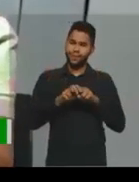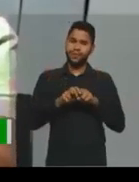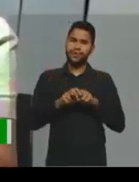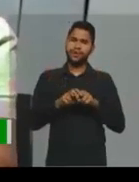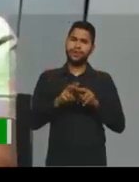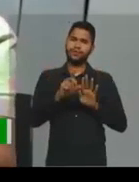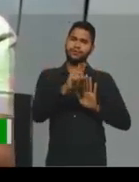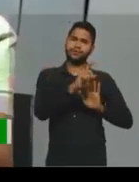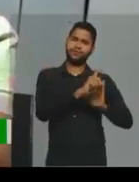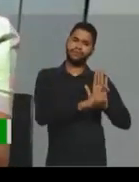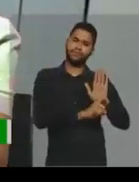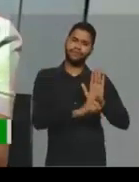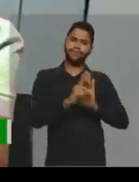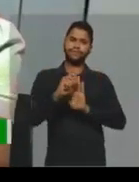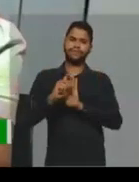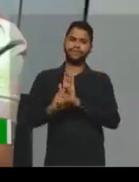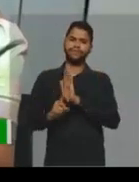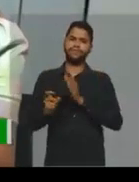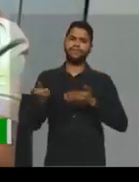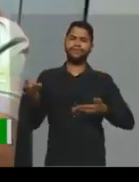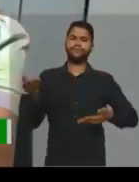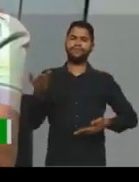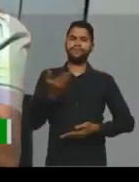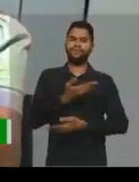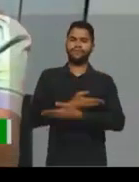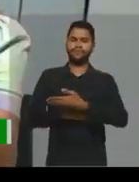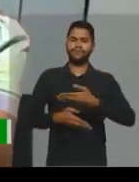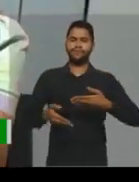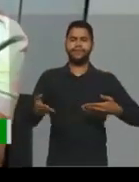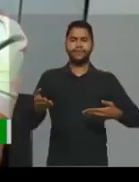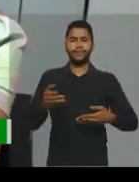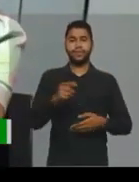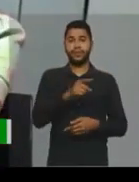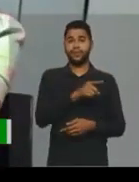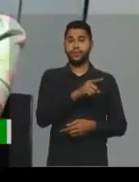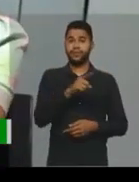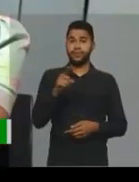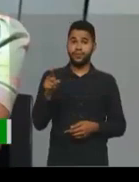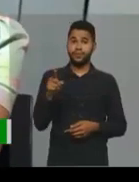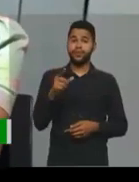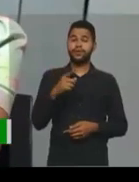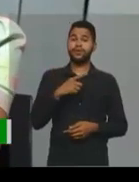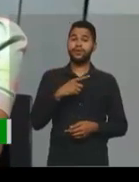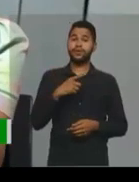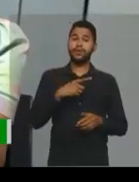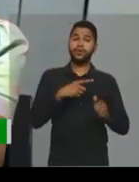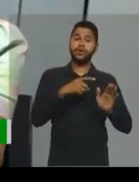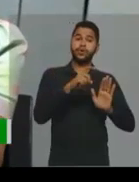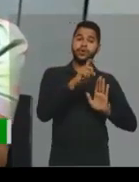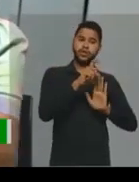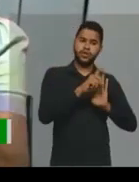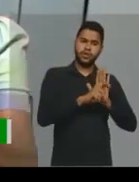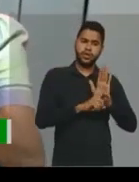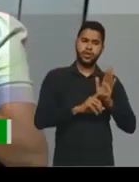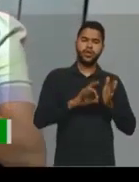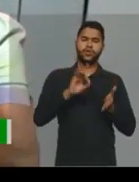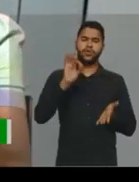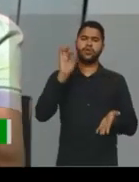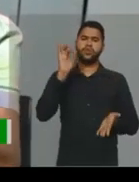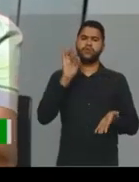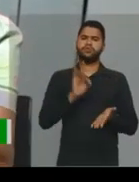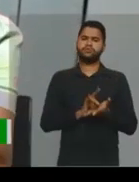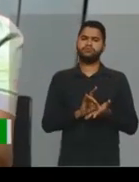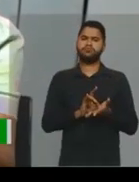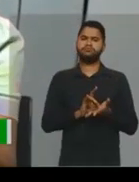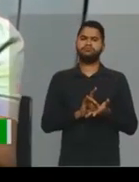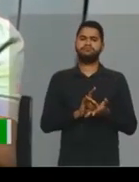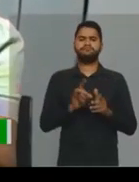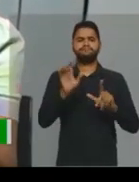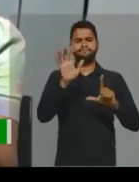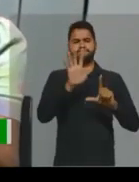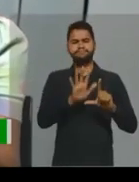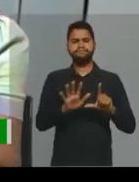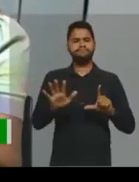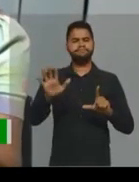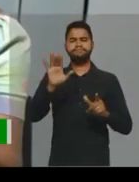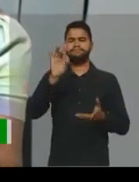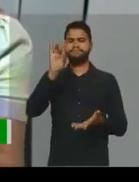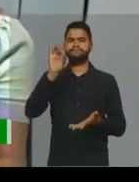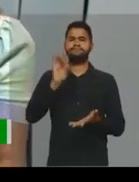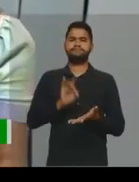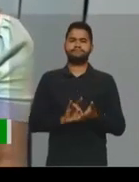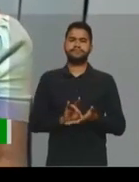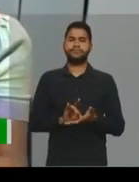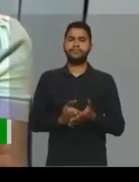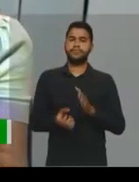intertextualidade. O é intertextualidade? É você ter um texto original, uma imagem original,